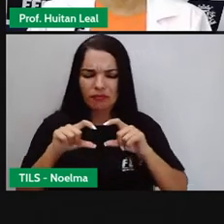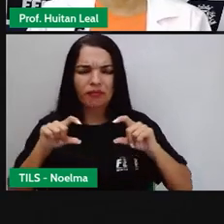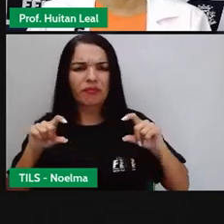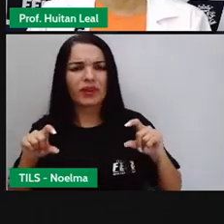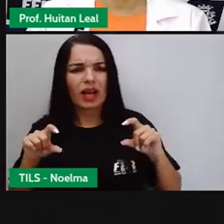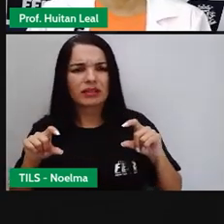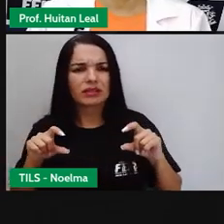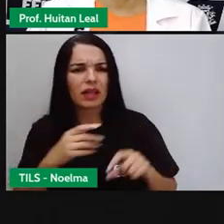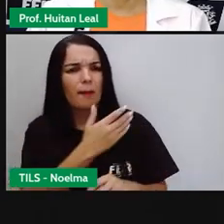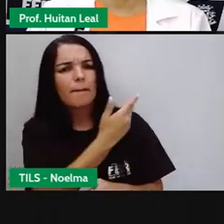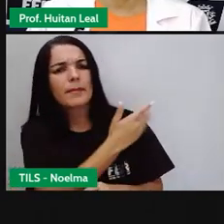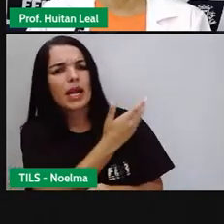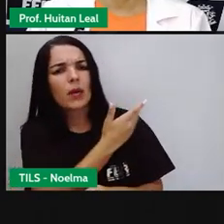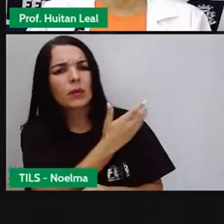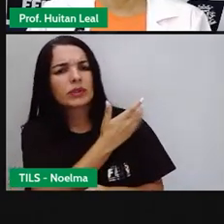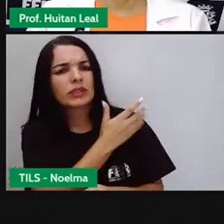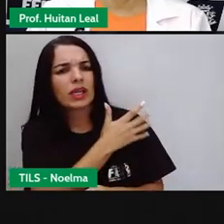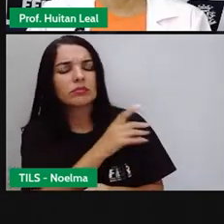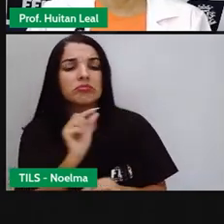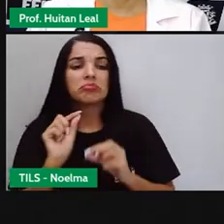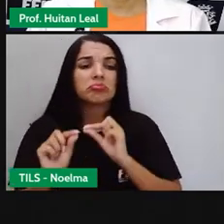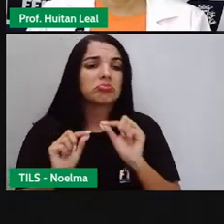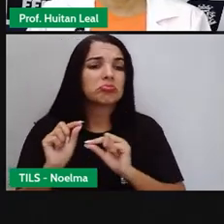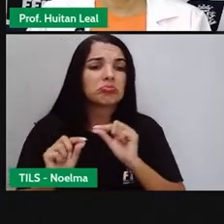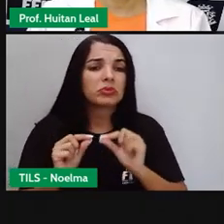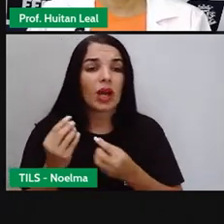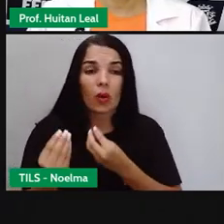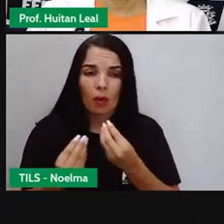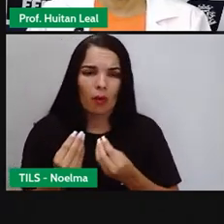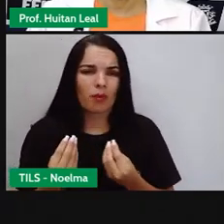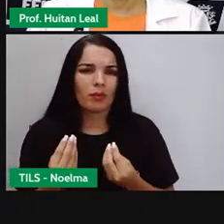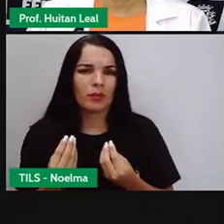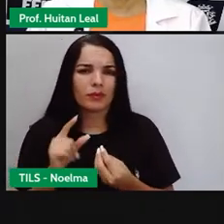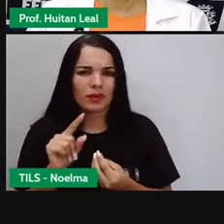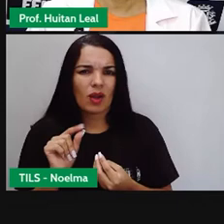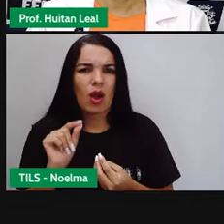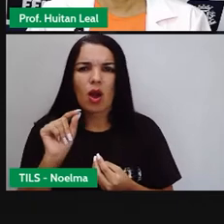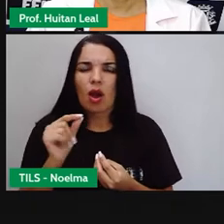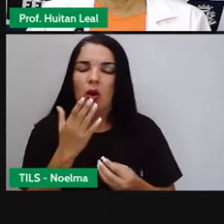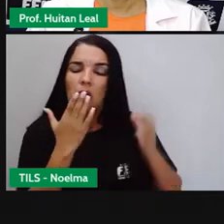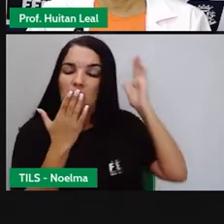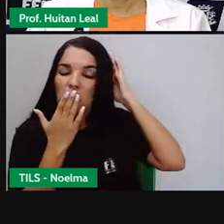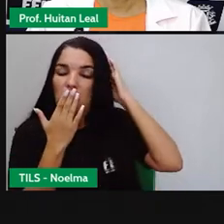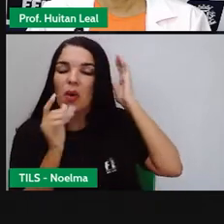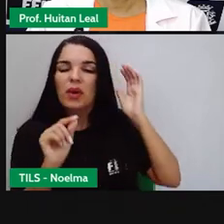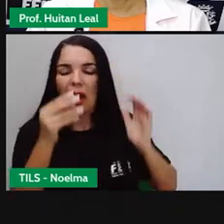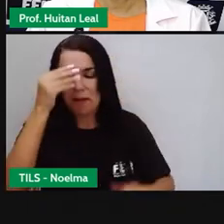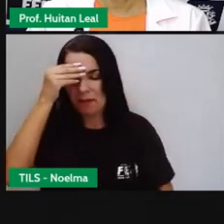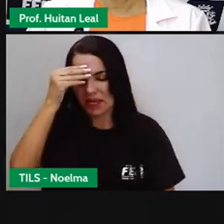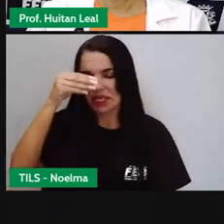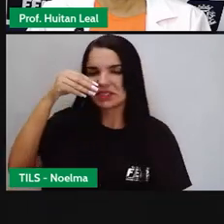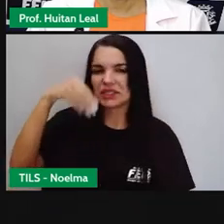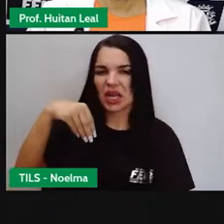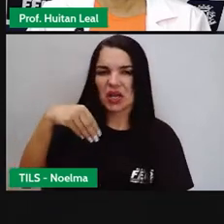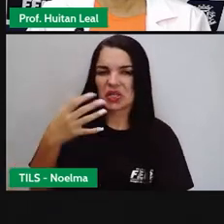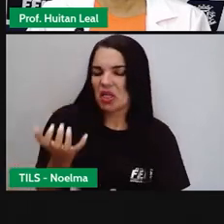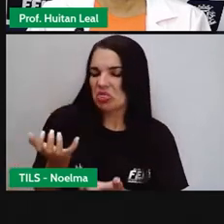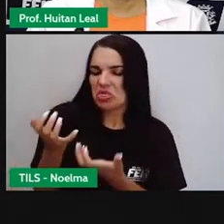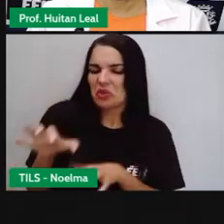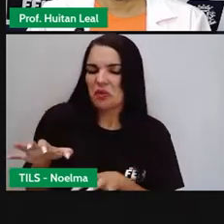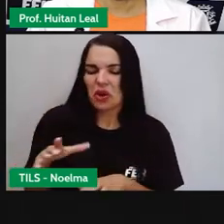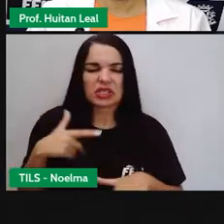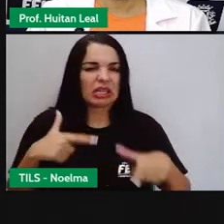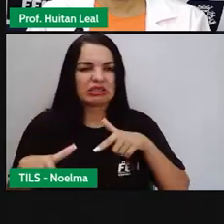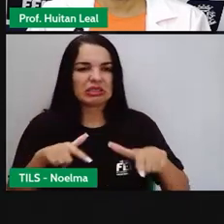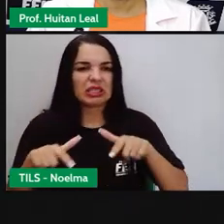dos indígenas. Frases de preconceito contra os indígenas. Os indígenas são preguiçosos e não gostam